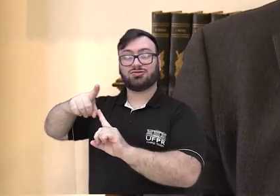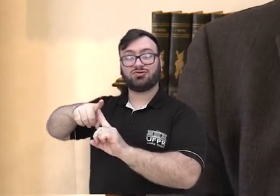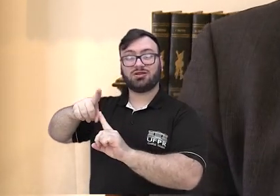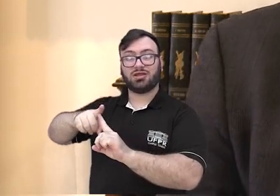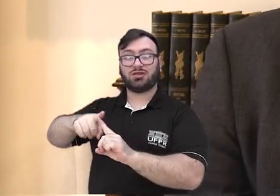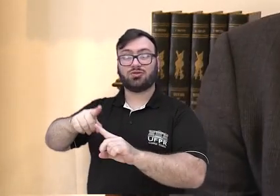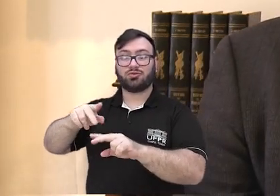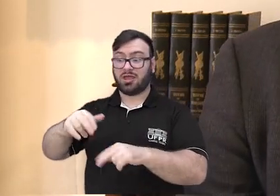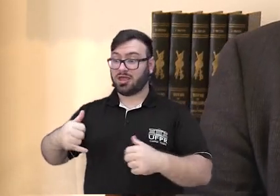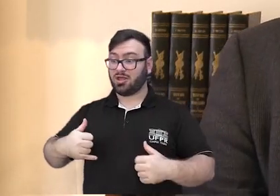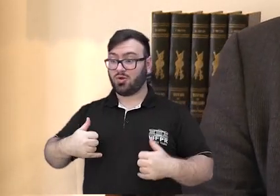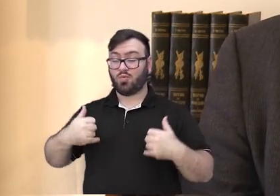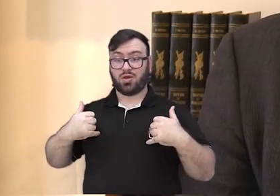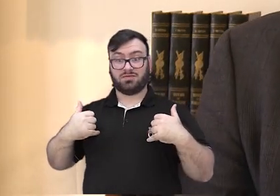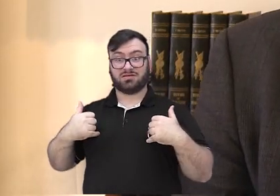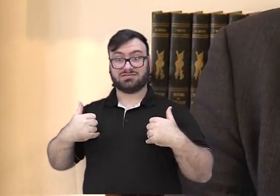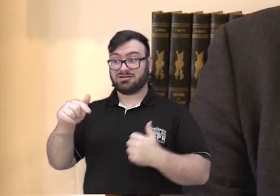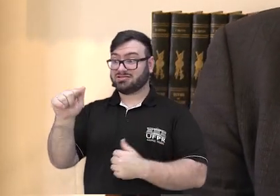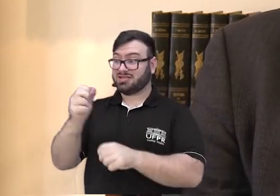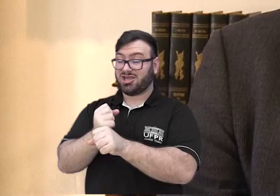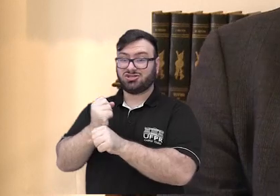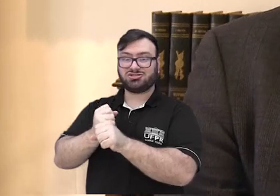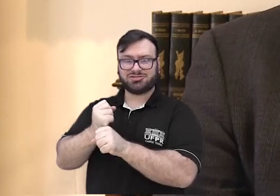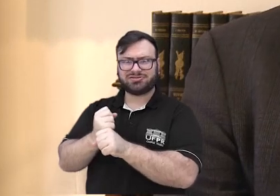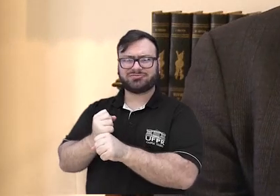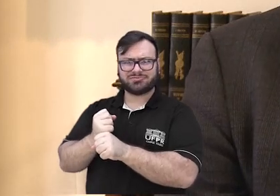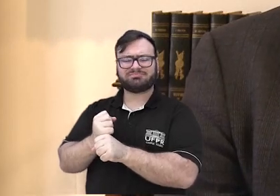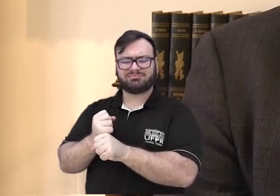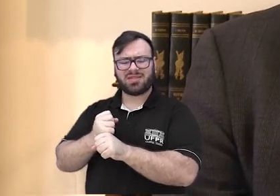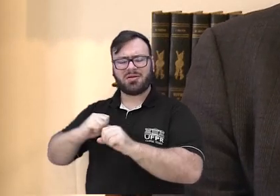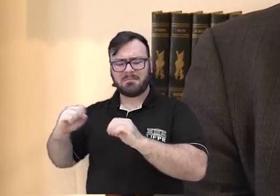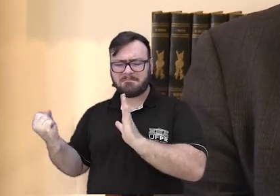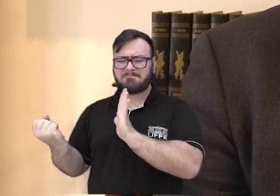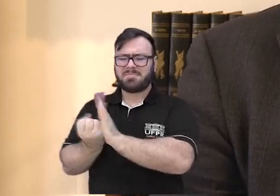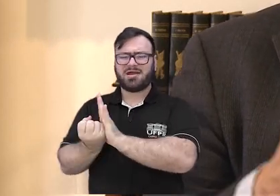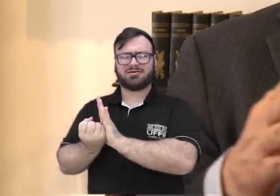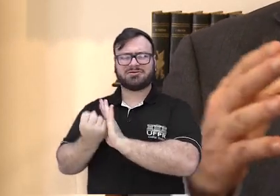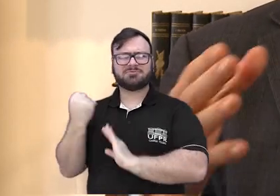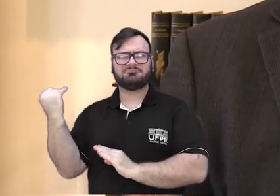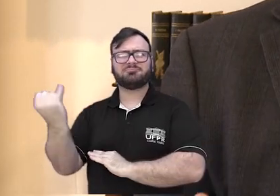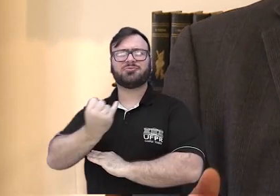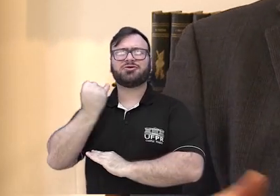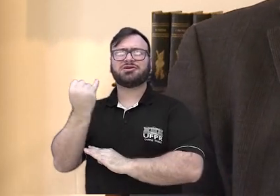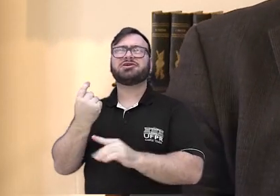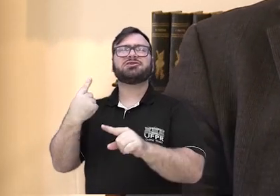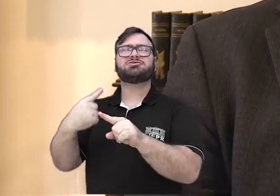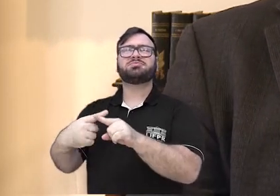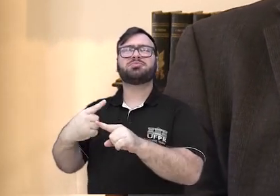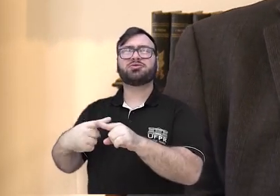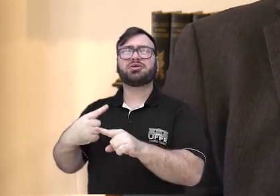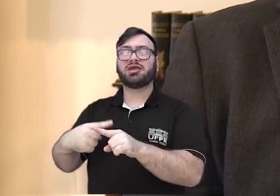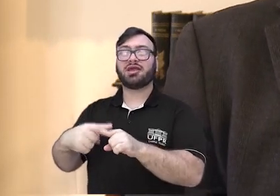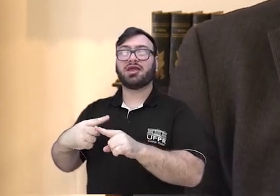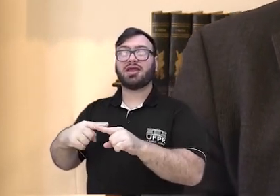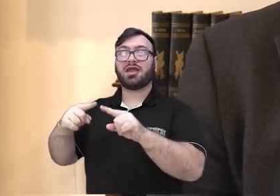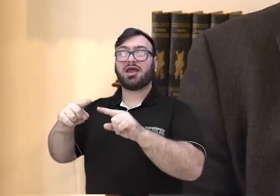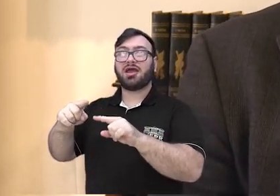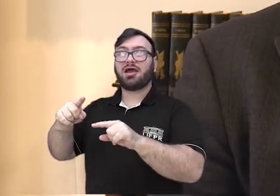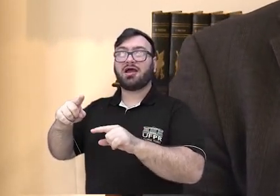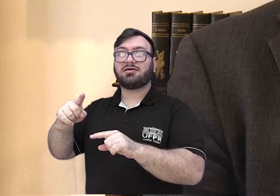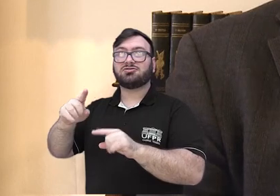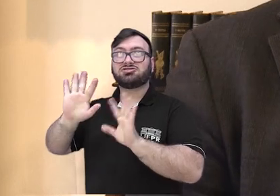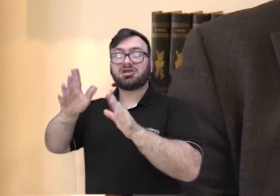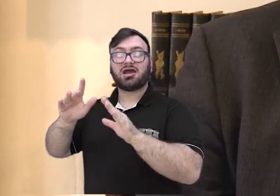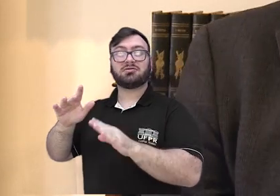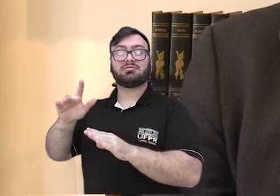de sete anos de existência. É um aniversário emblemático porque é um aniversário que marca um ponto de maturidade do campus.